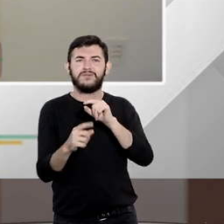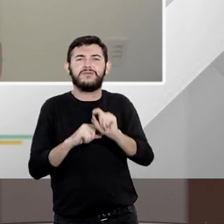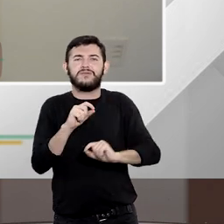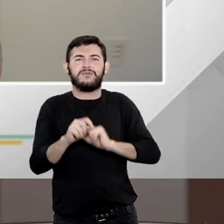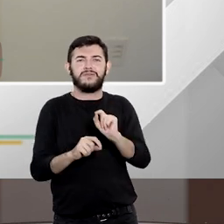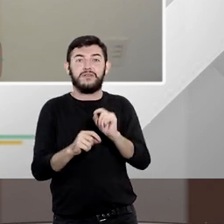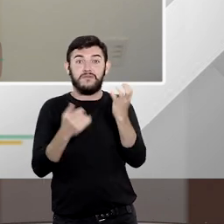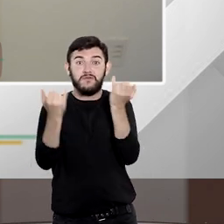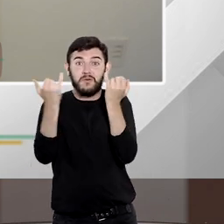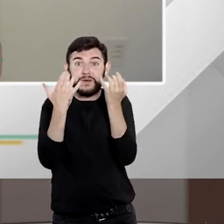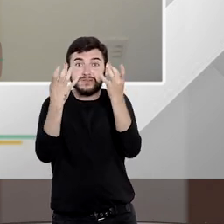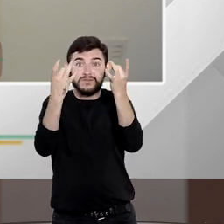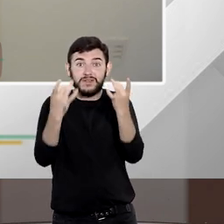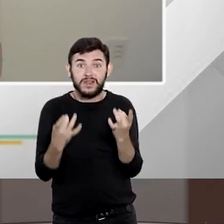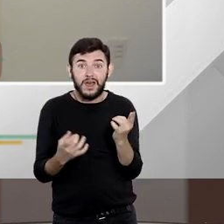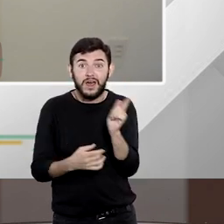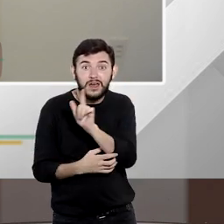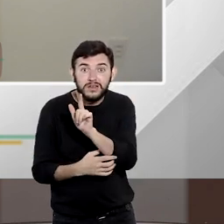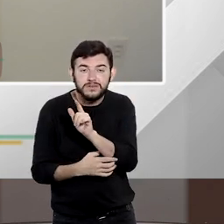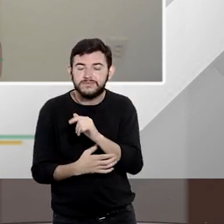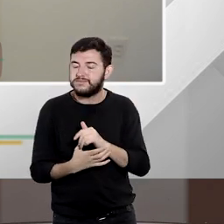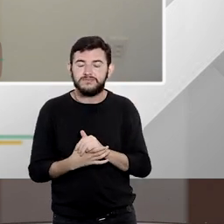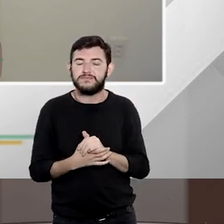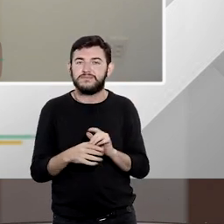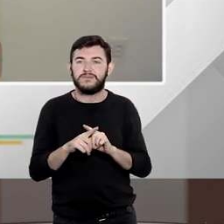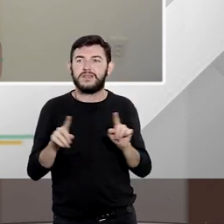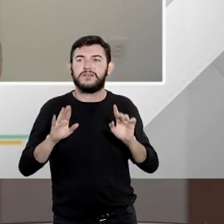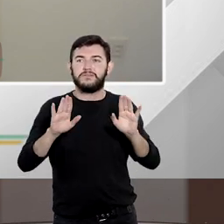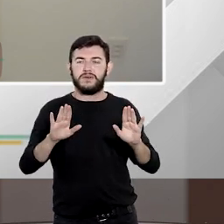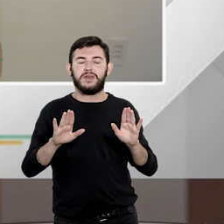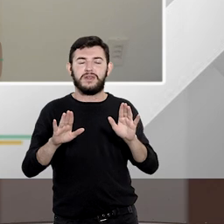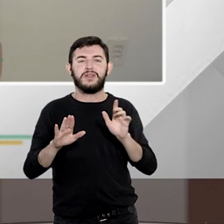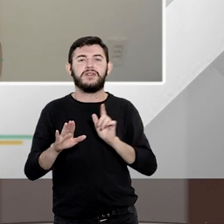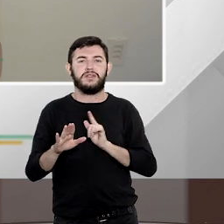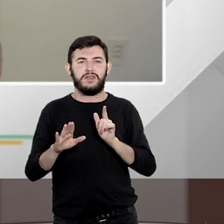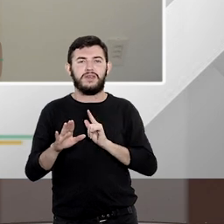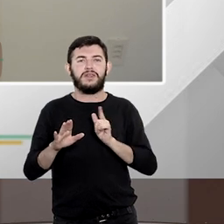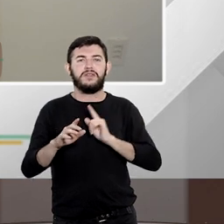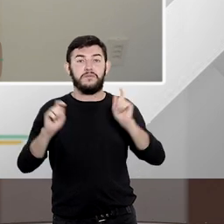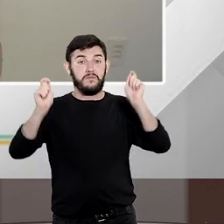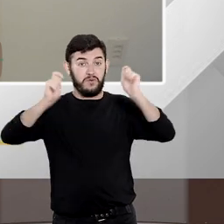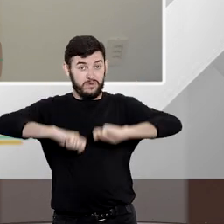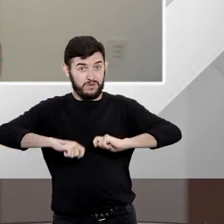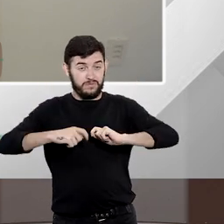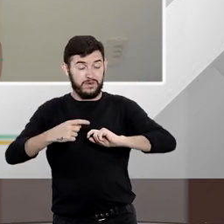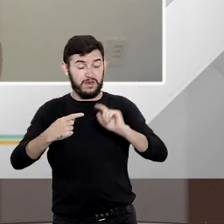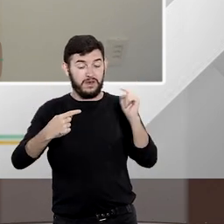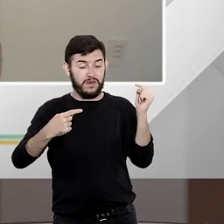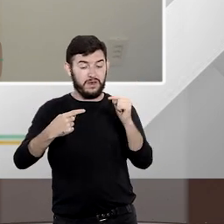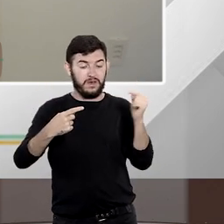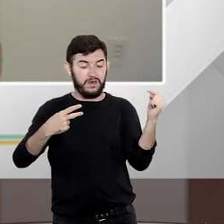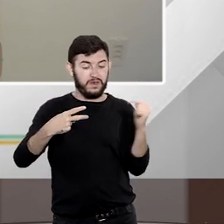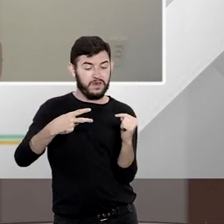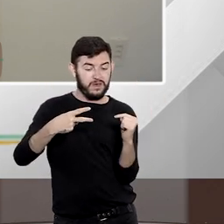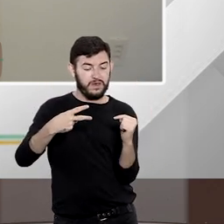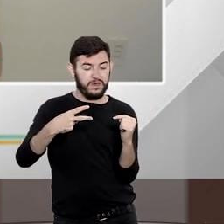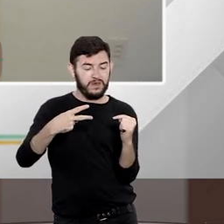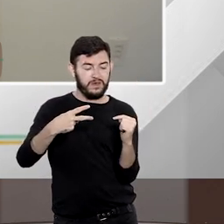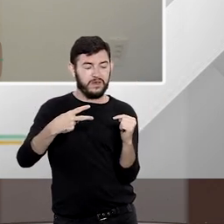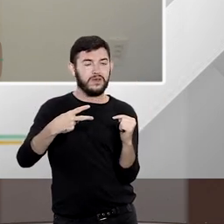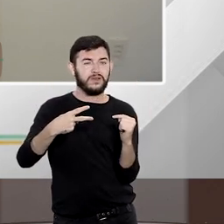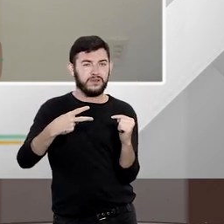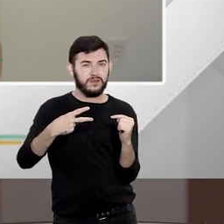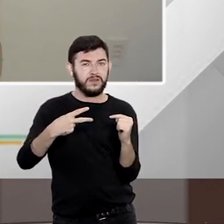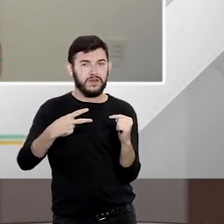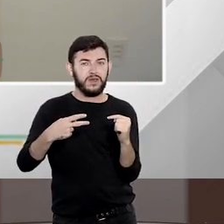acesso a informação né ele se presta ele tem esses outros dois esses outros dois duas